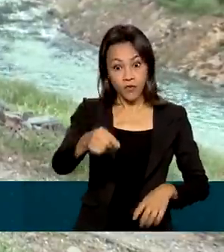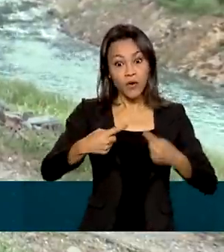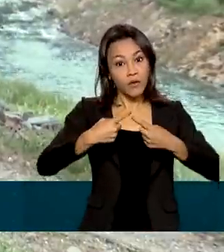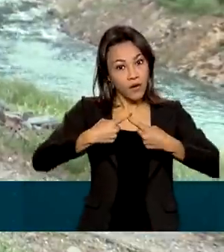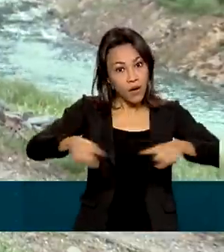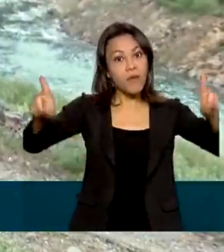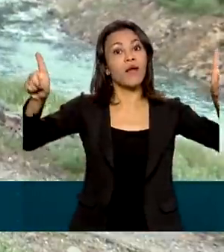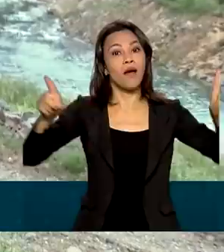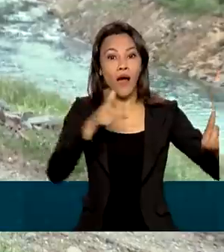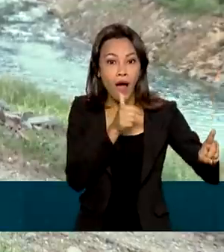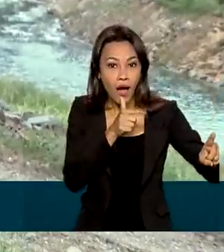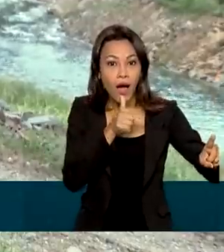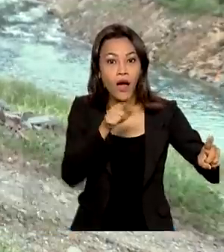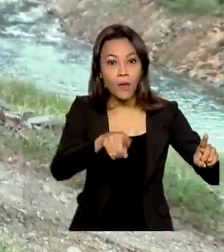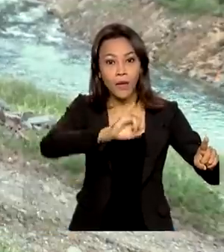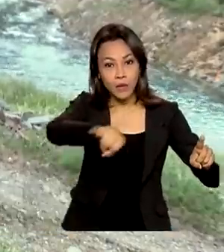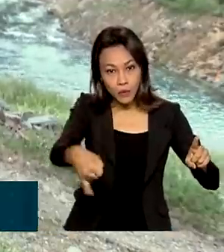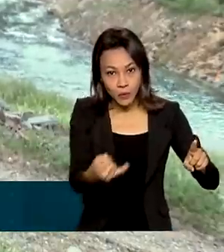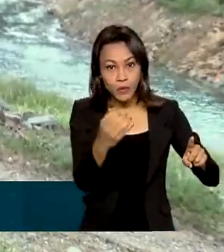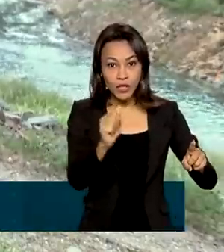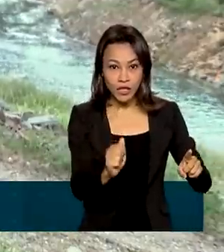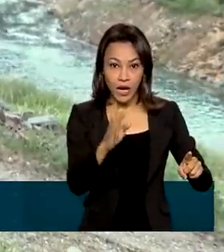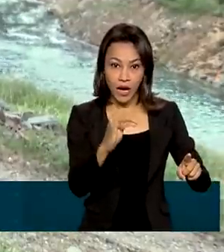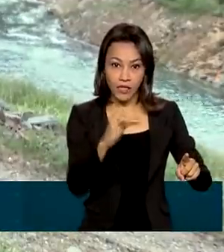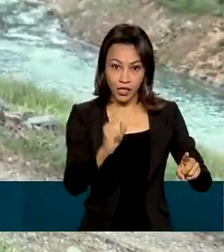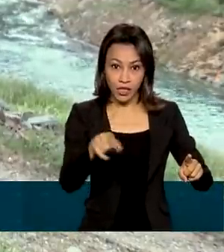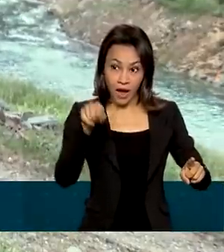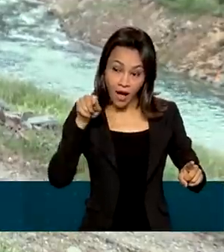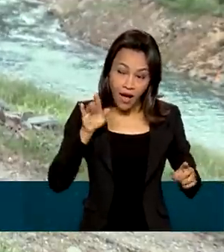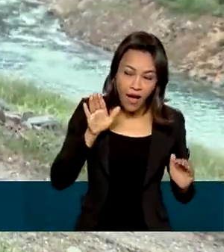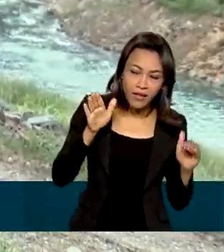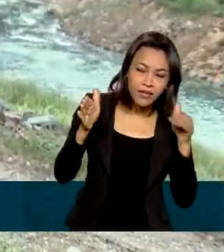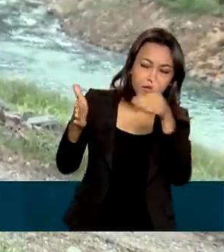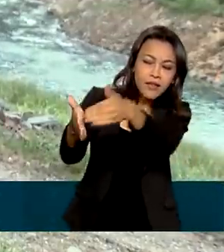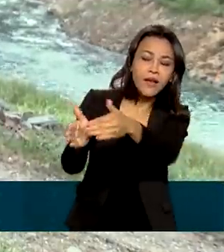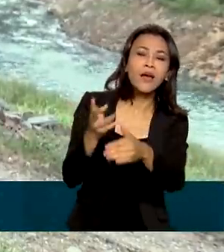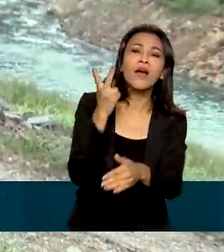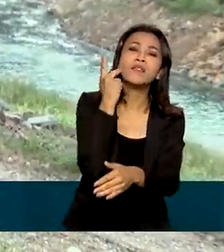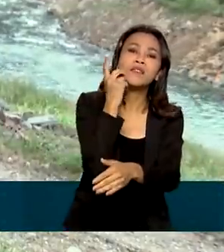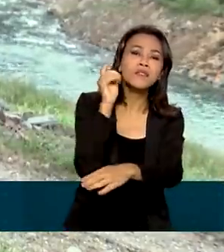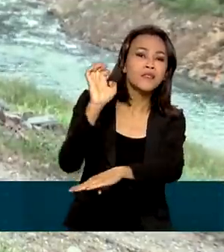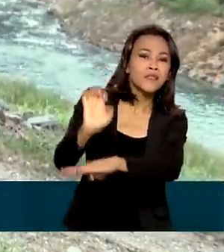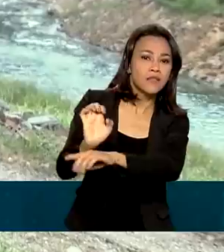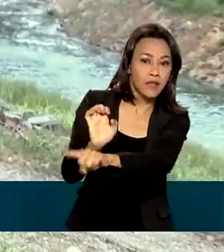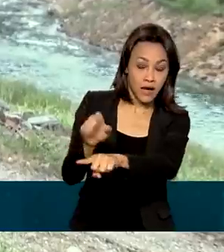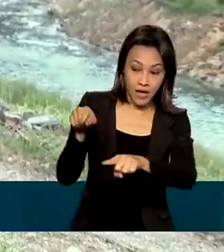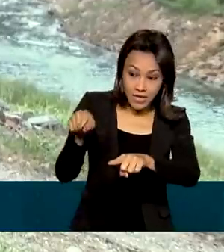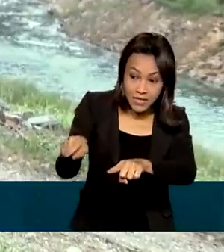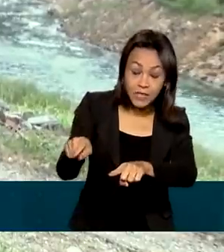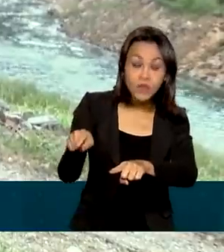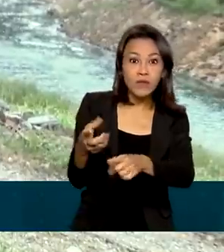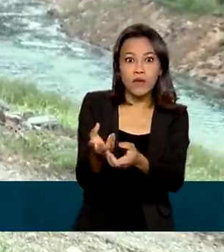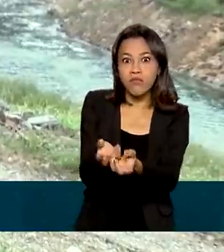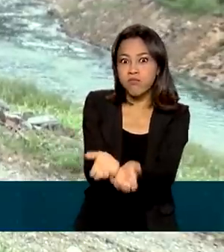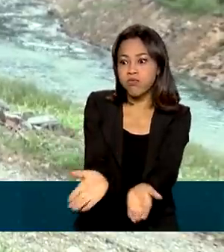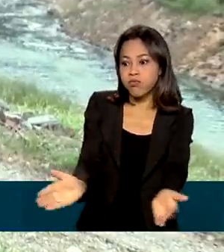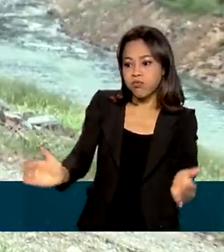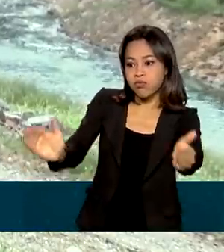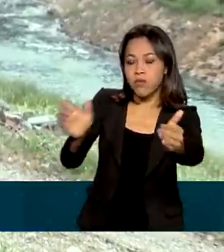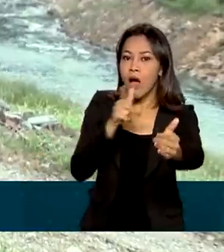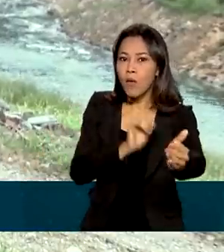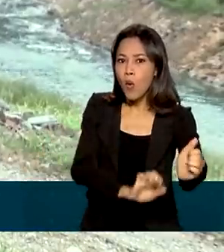até o Cinturão de Águas do Ceará. Esse cinturão é a principal obra de integração de bacias do Estado e é